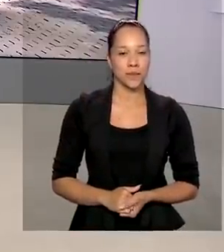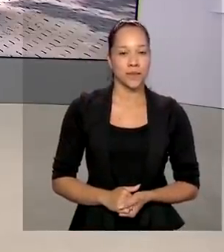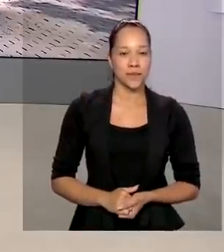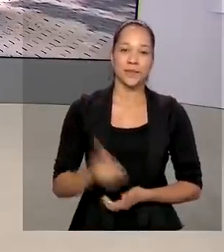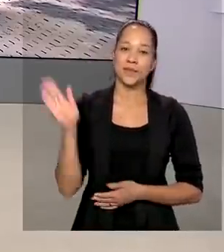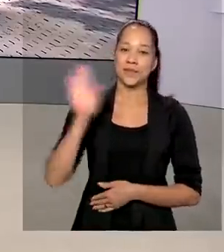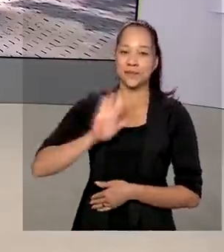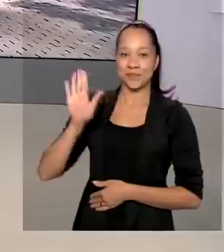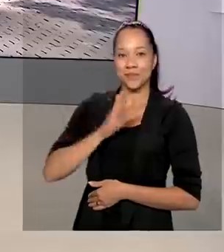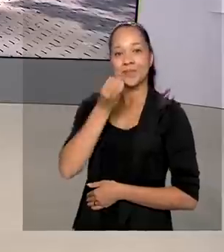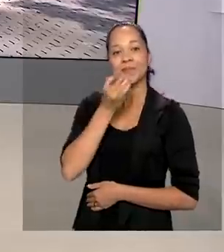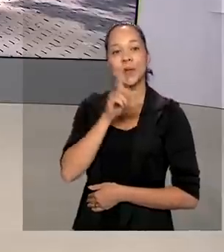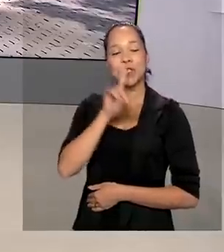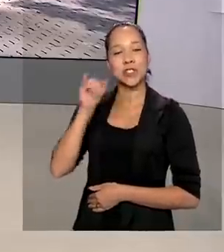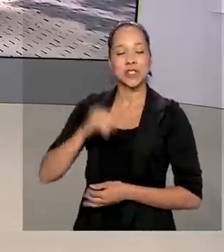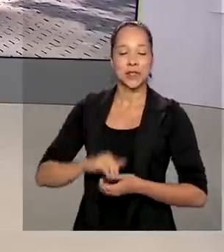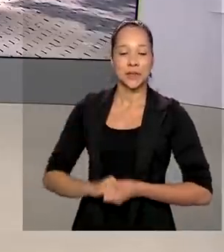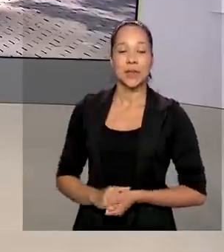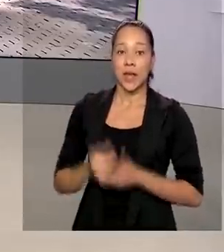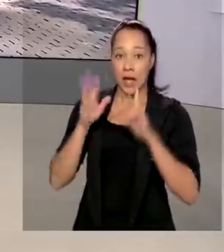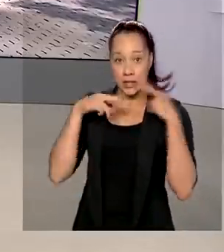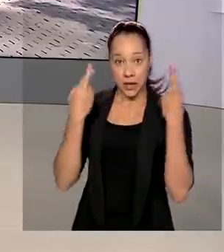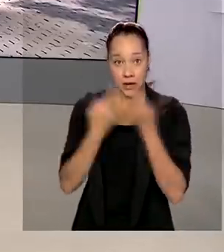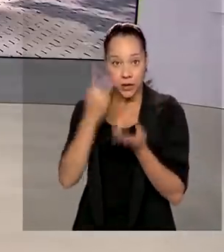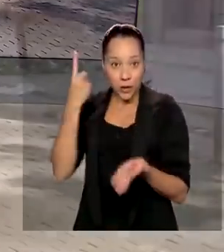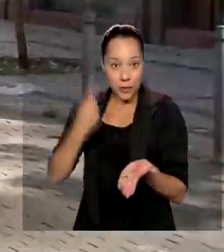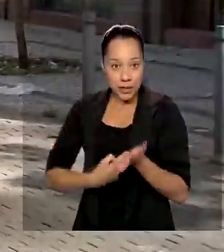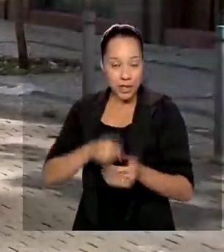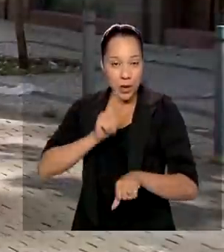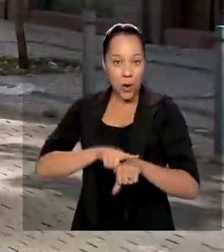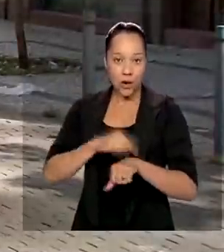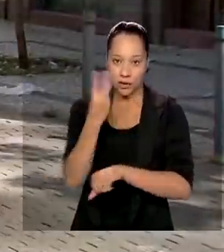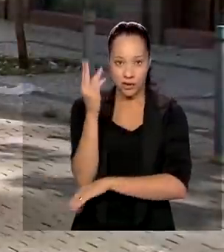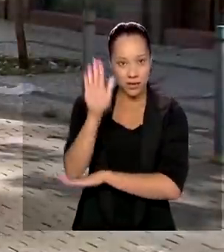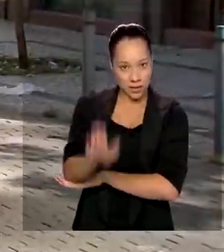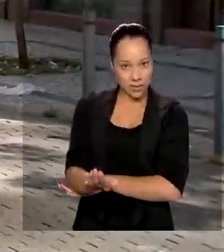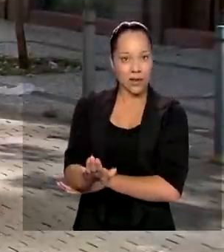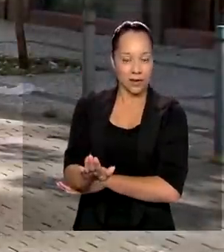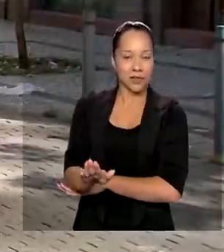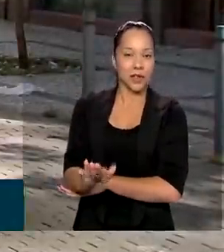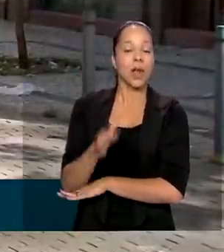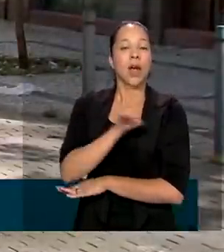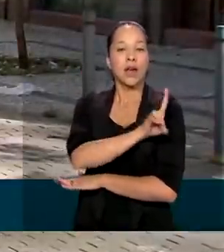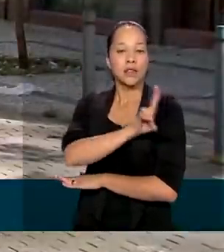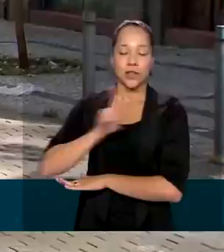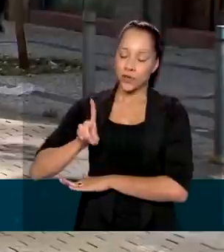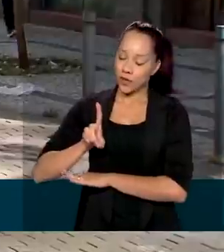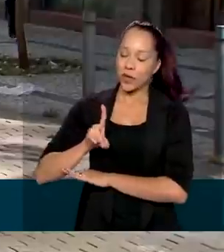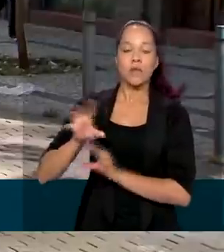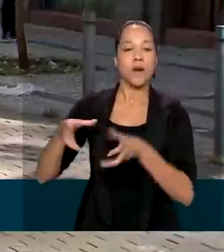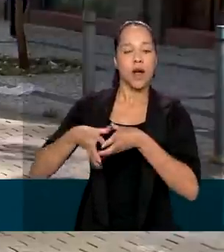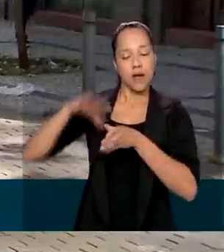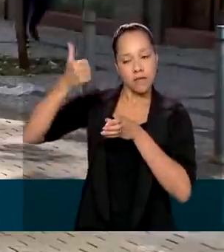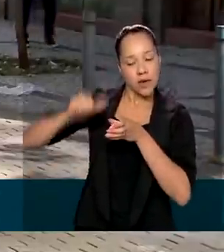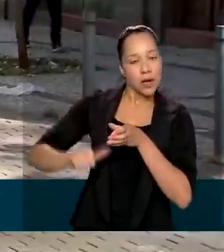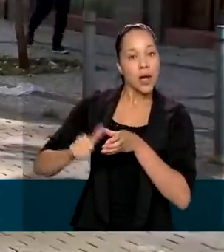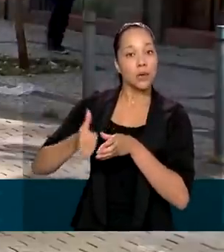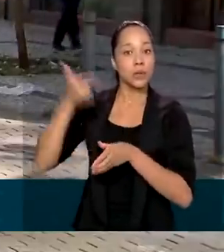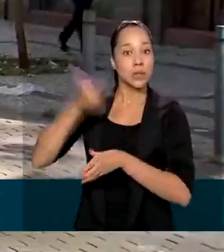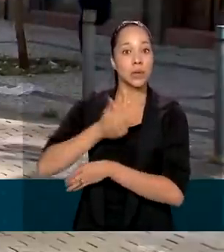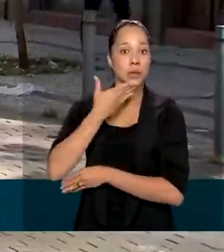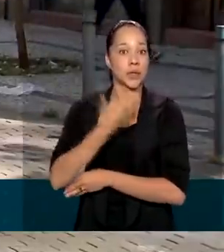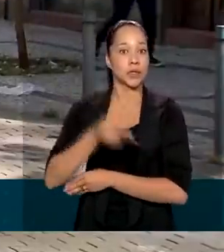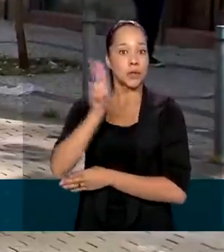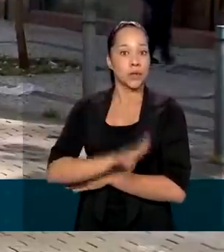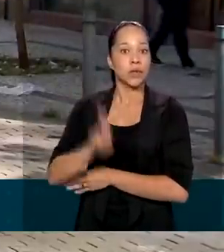Olá, Renata, bom dia. A reunião está marcada para as três da tarde. A diretoria colegiada vai avaliar o segundo pedido de